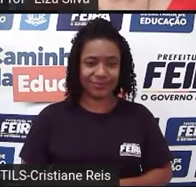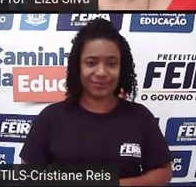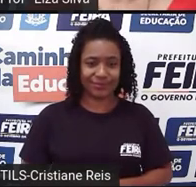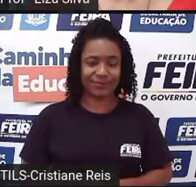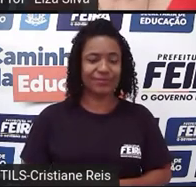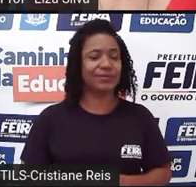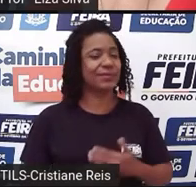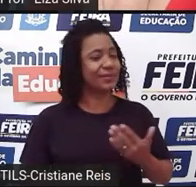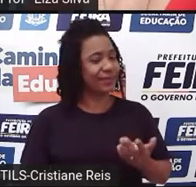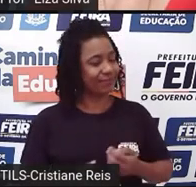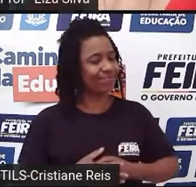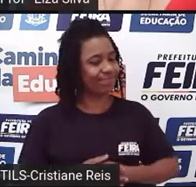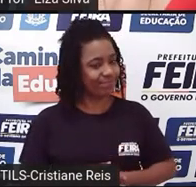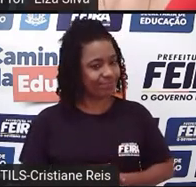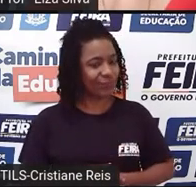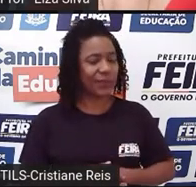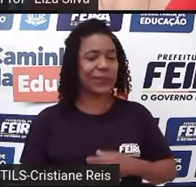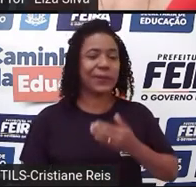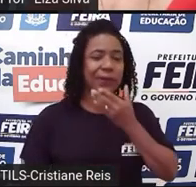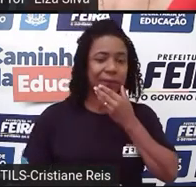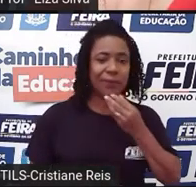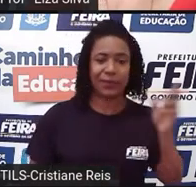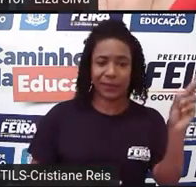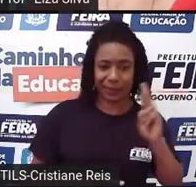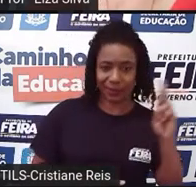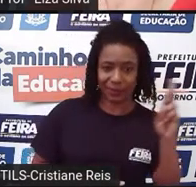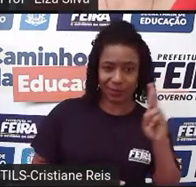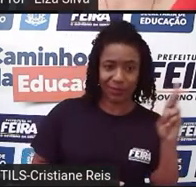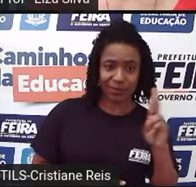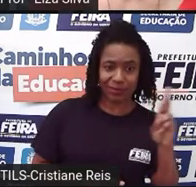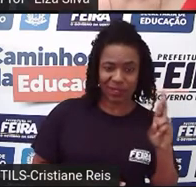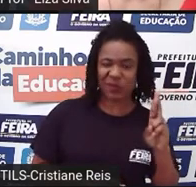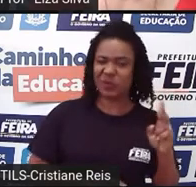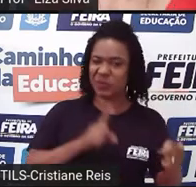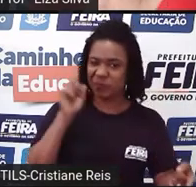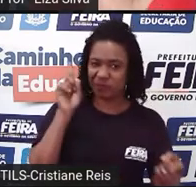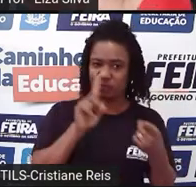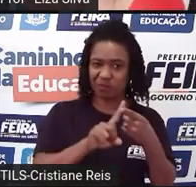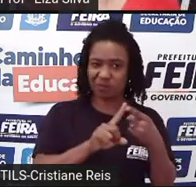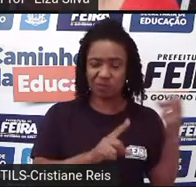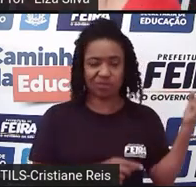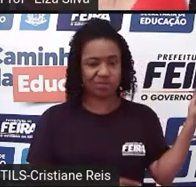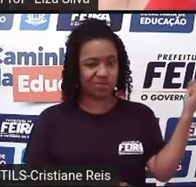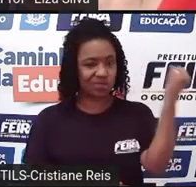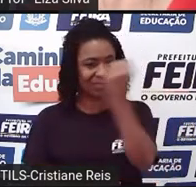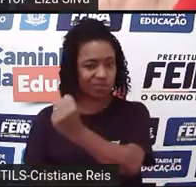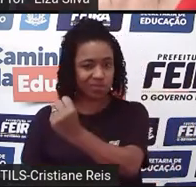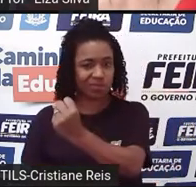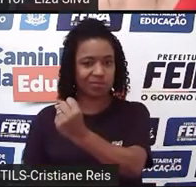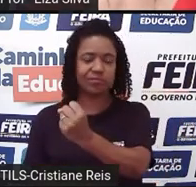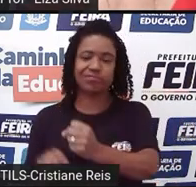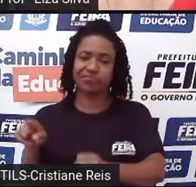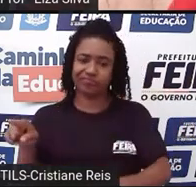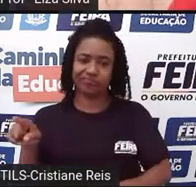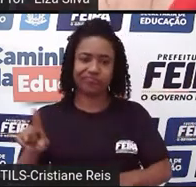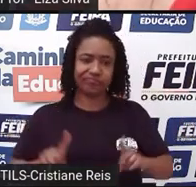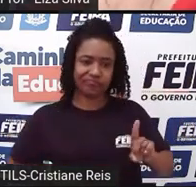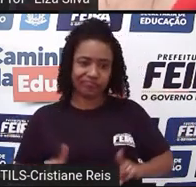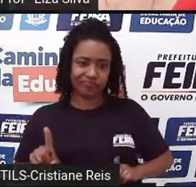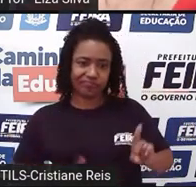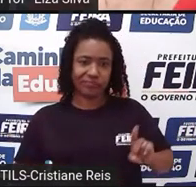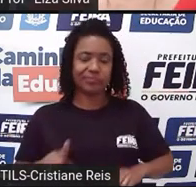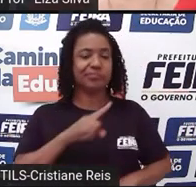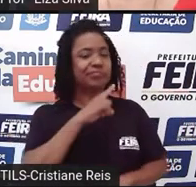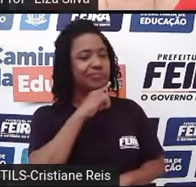Tibalt. Agora, os pais de Julieta, eles fazem com